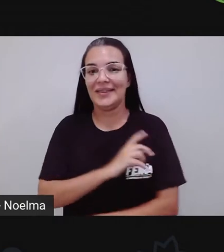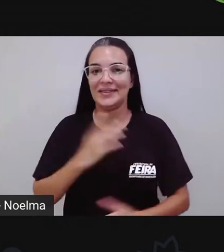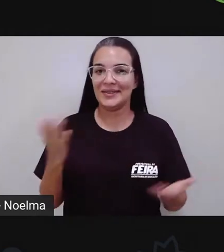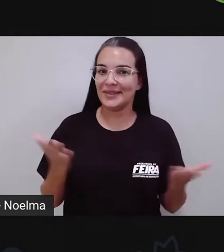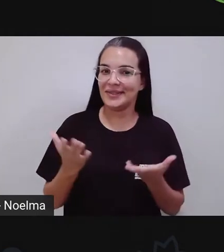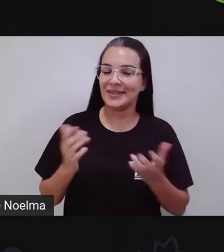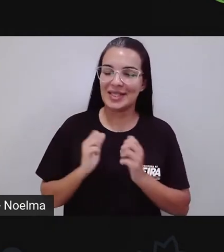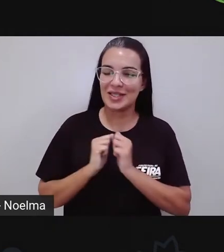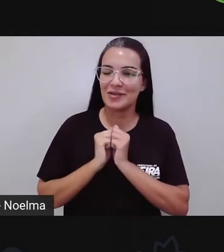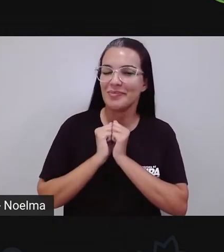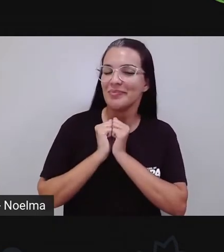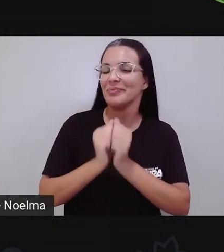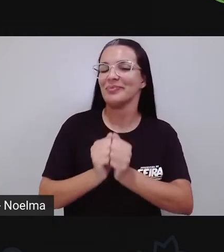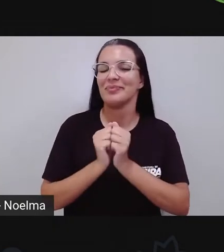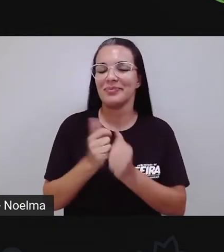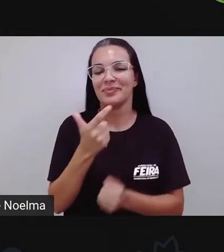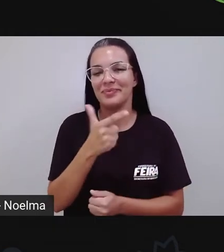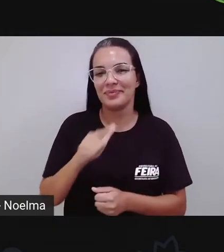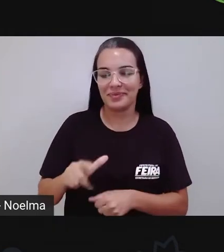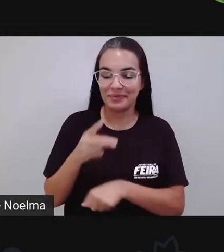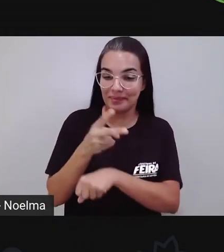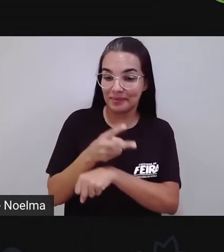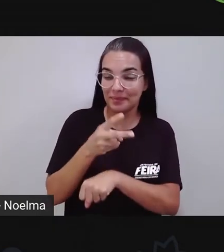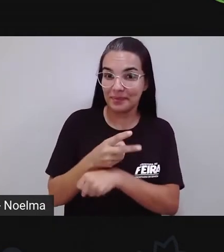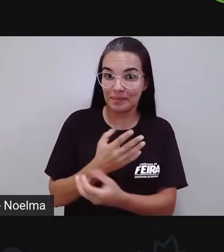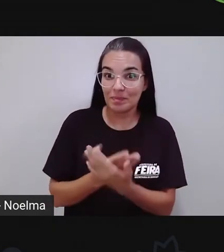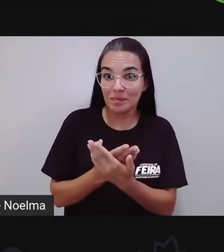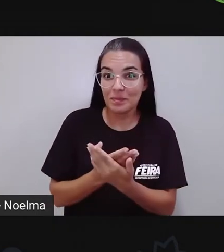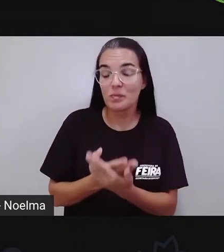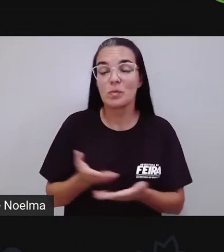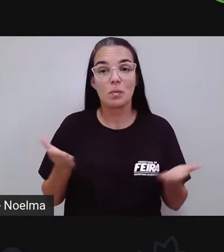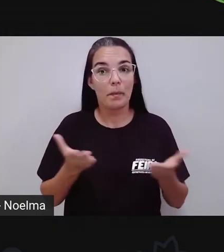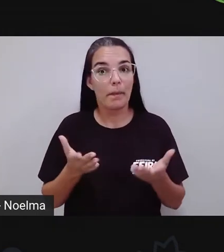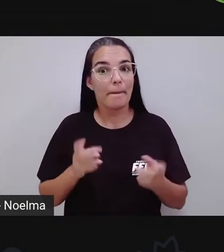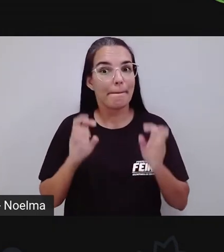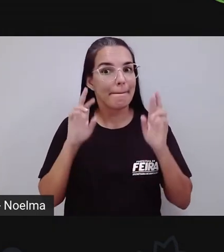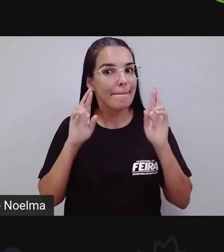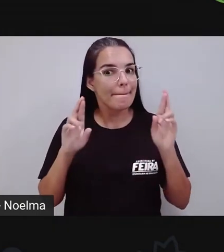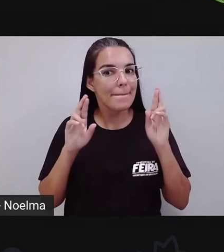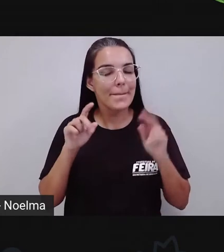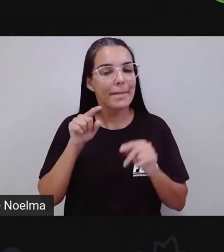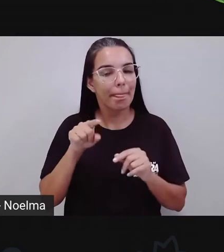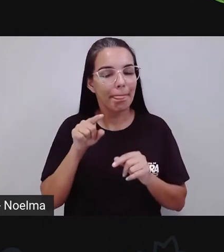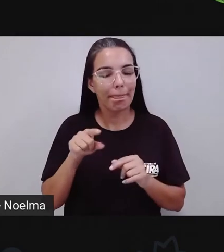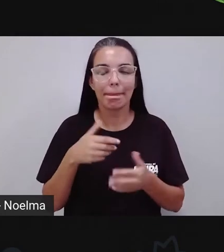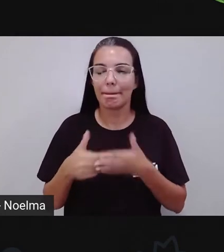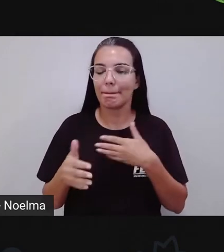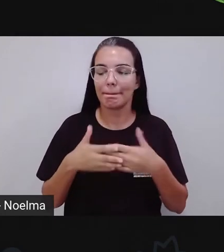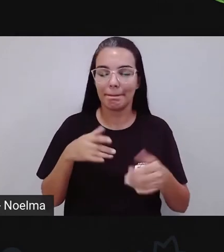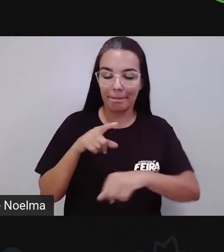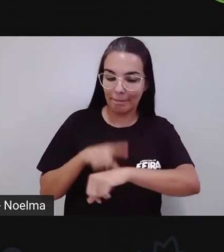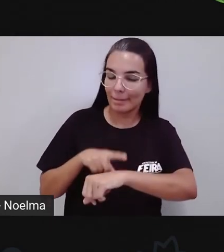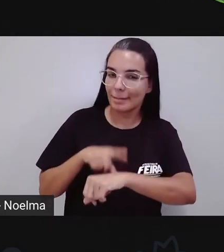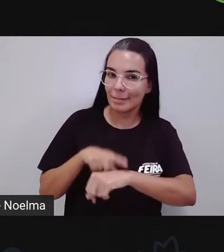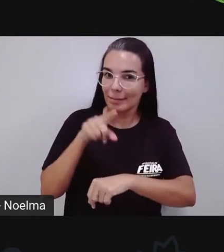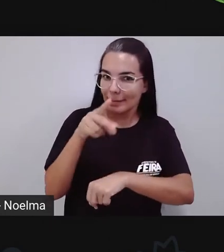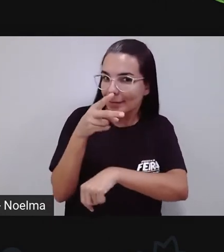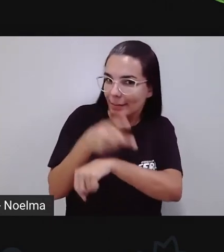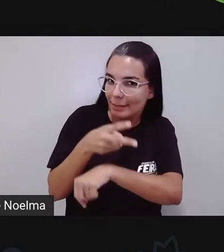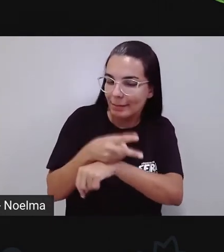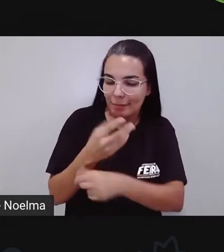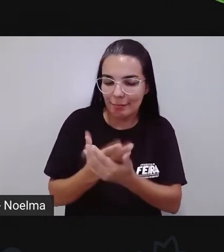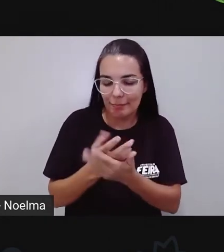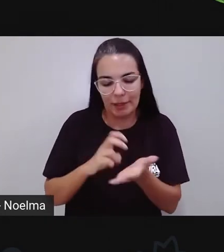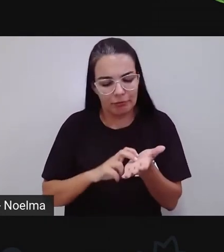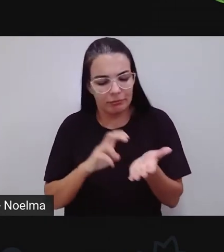aqui para mais uma videoaula, né? E é para esperar aí que independente do momento que você esteja assistindo a esta videoaula